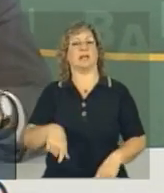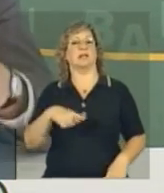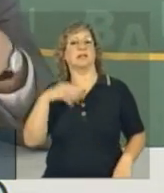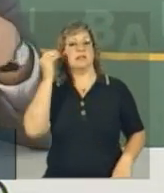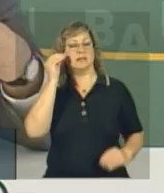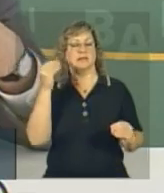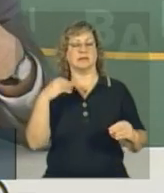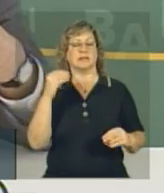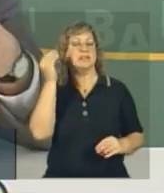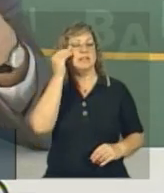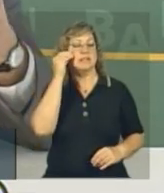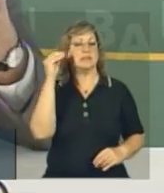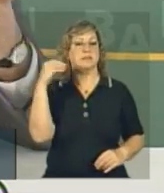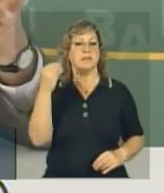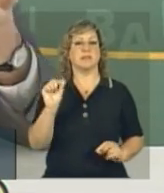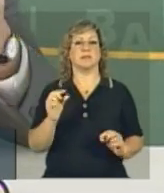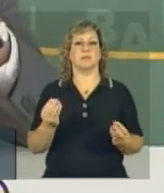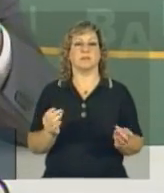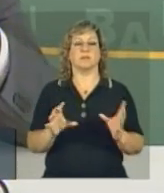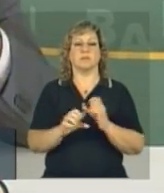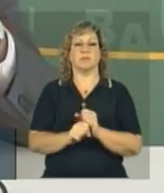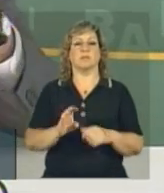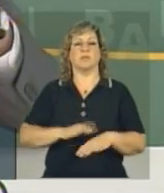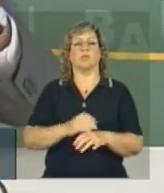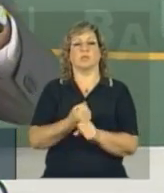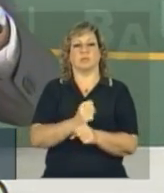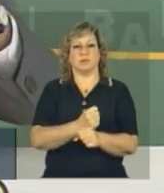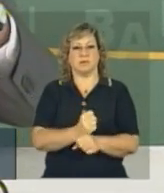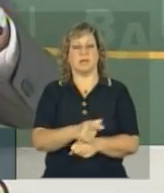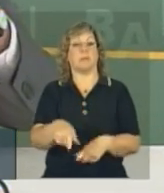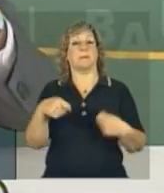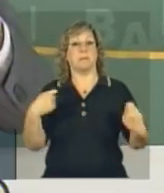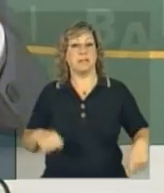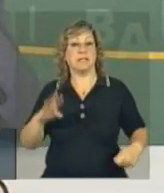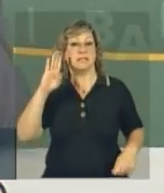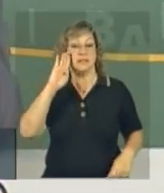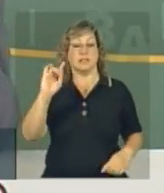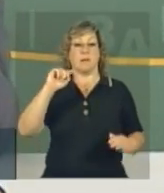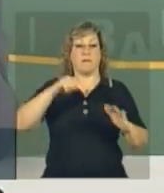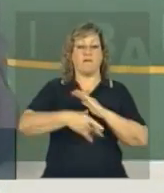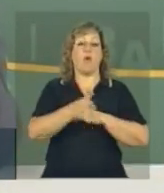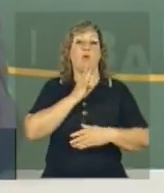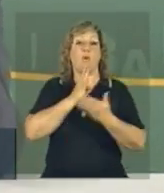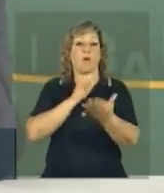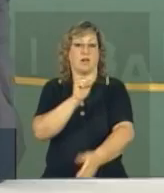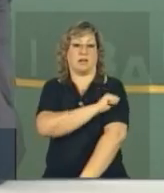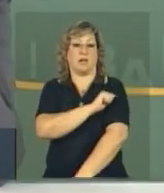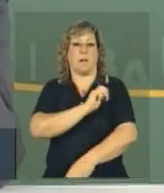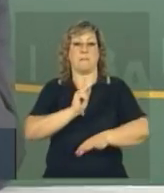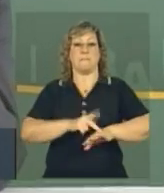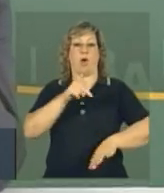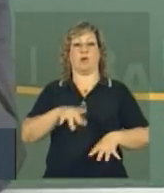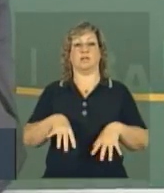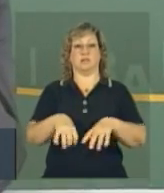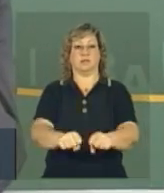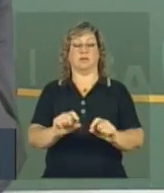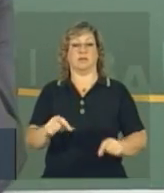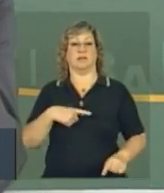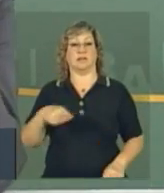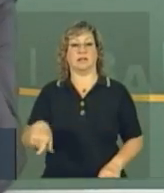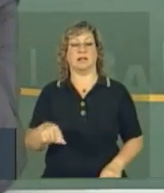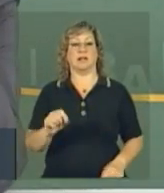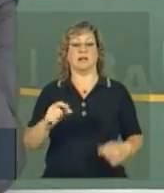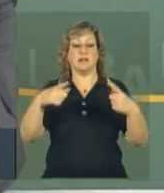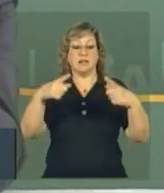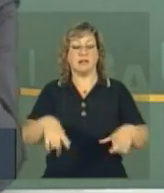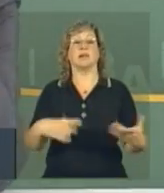procedimento é bastante estabelecido, ele depende fundamentalmente de um conhecimento do estudante de pós-graduação do laboratório em que